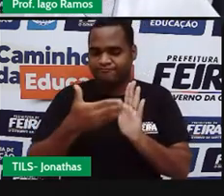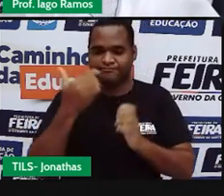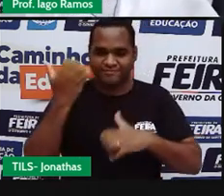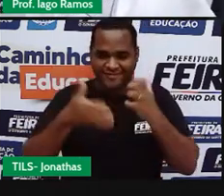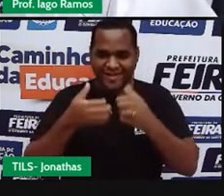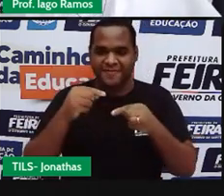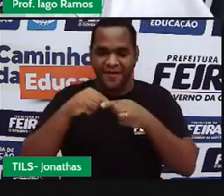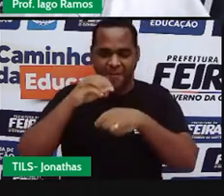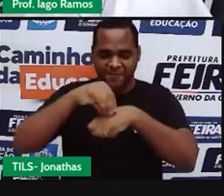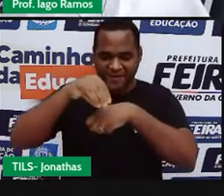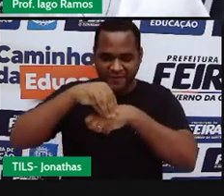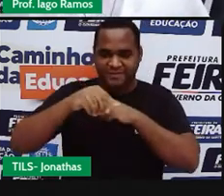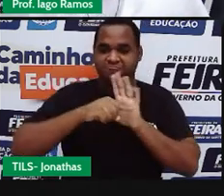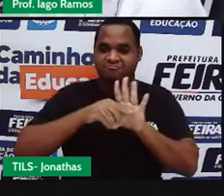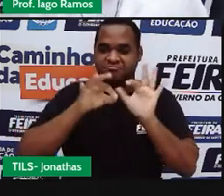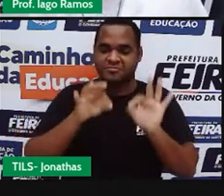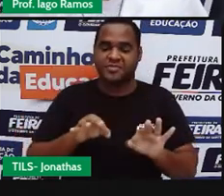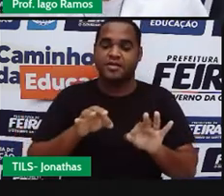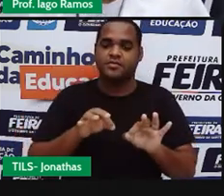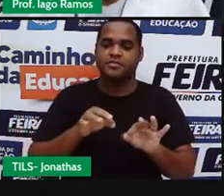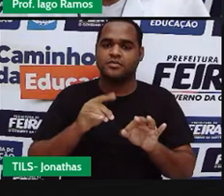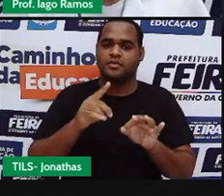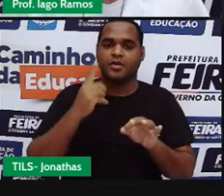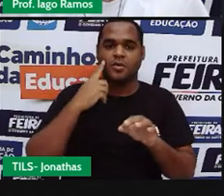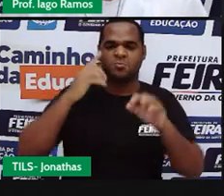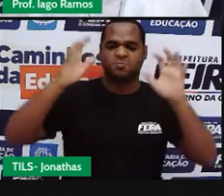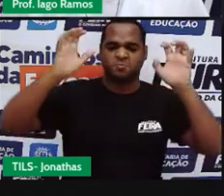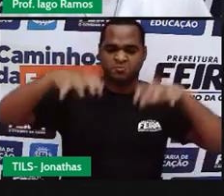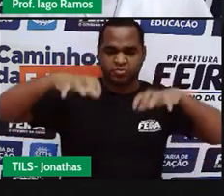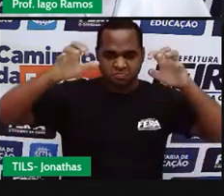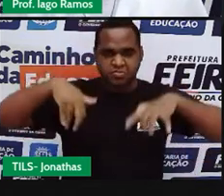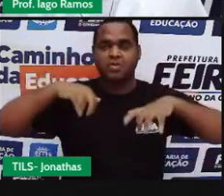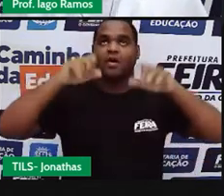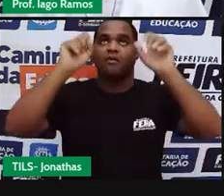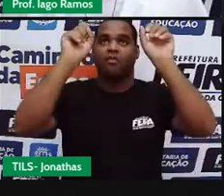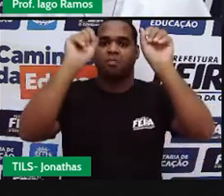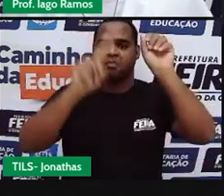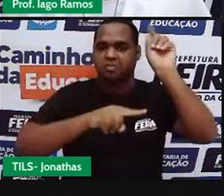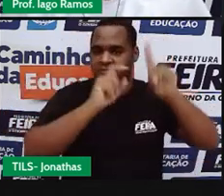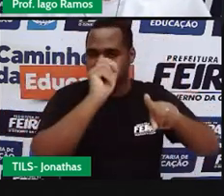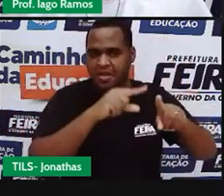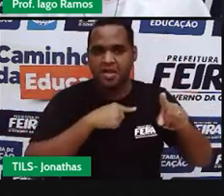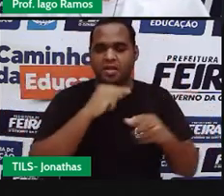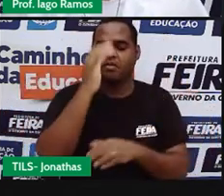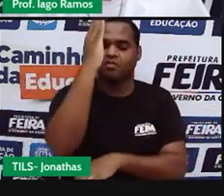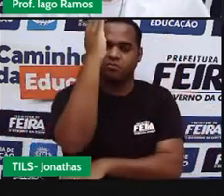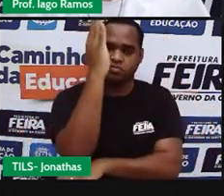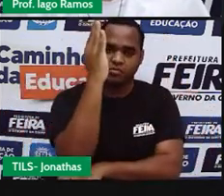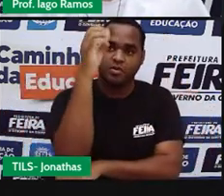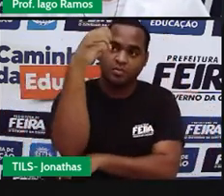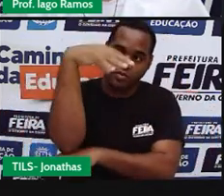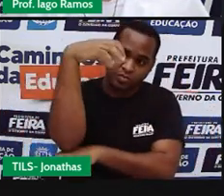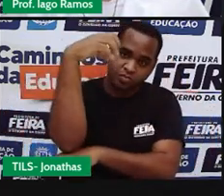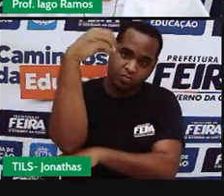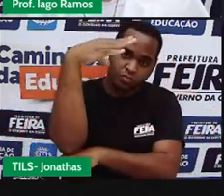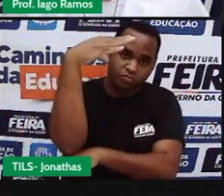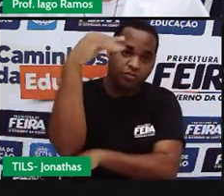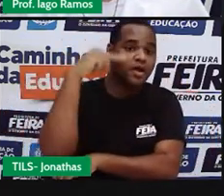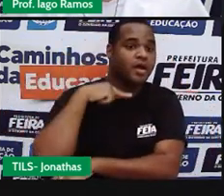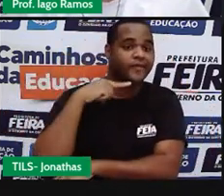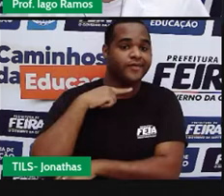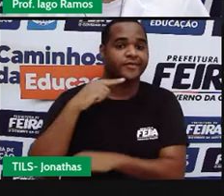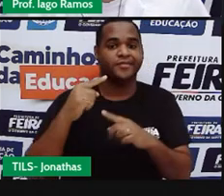Então, é o seguinte, ó. Após uma tempestade, certo poste teve de receber o